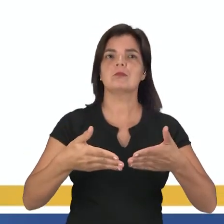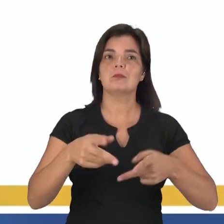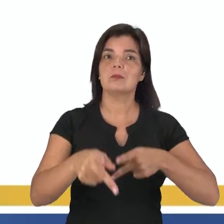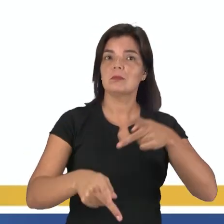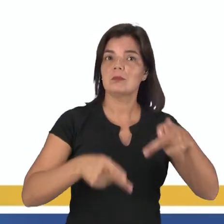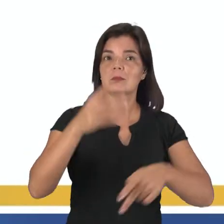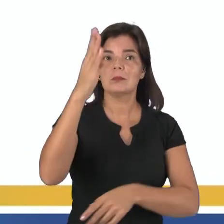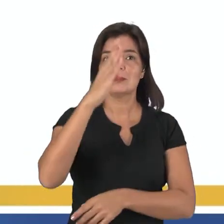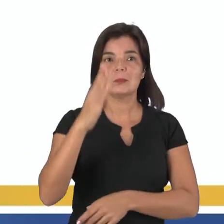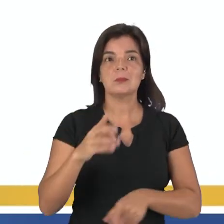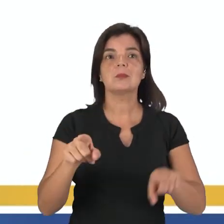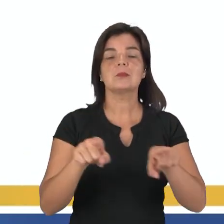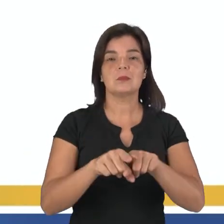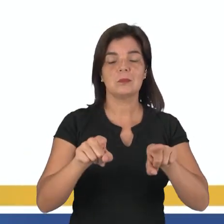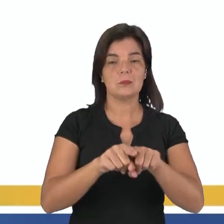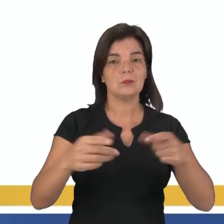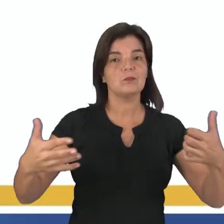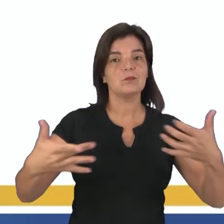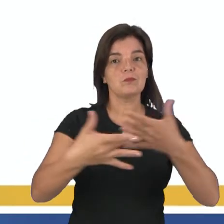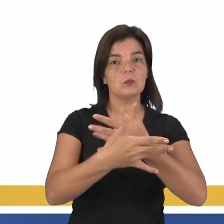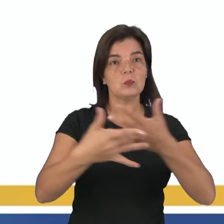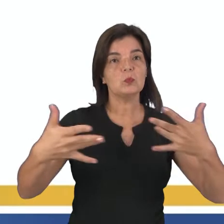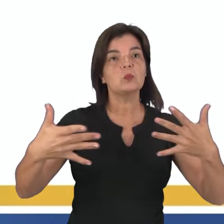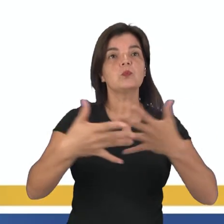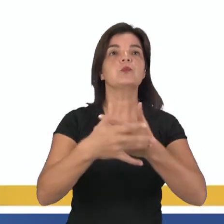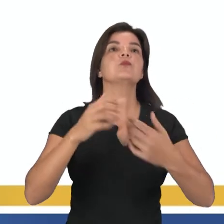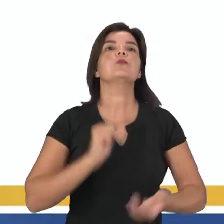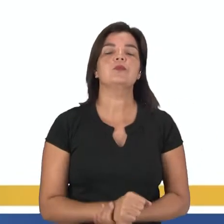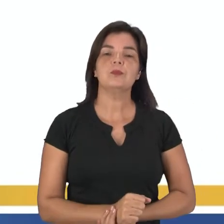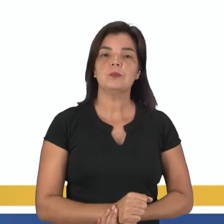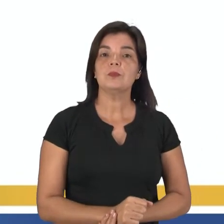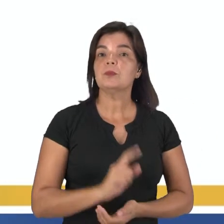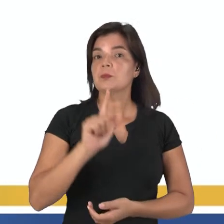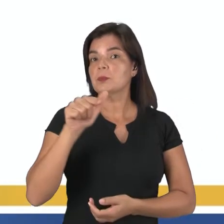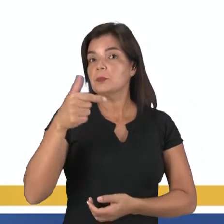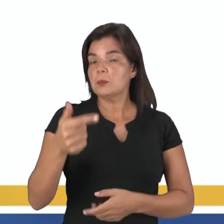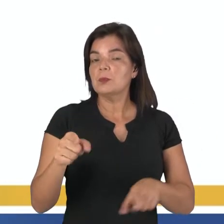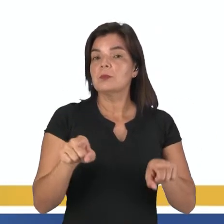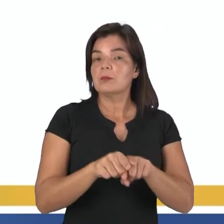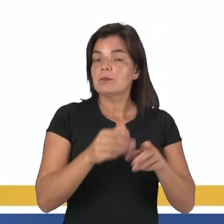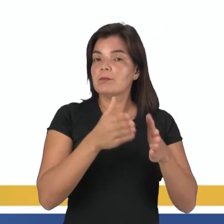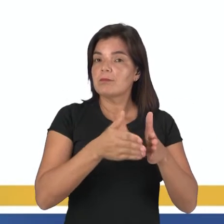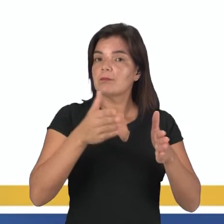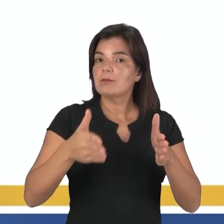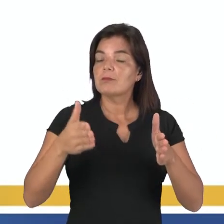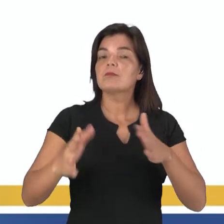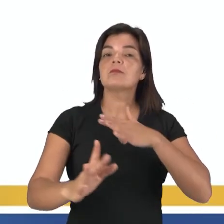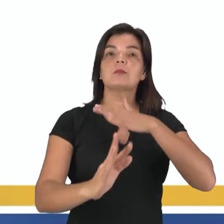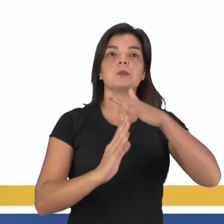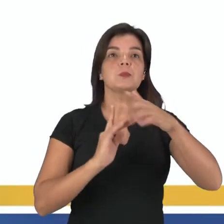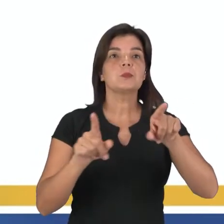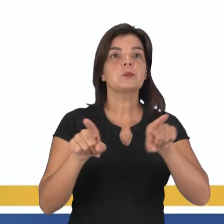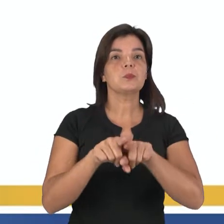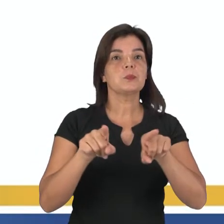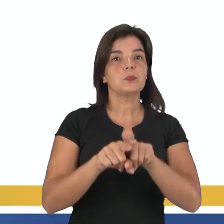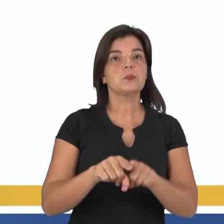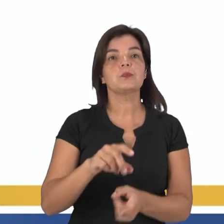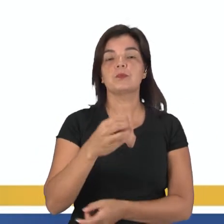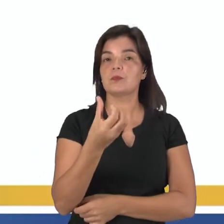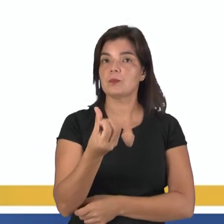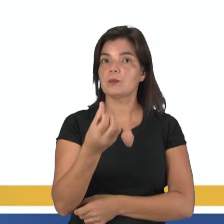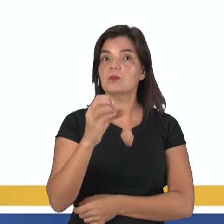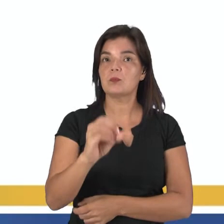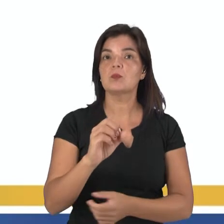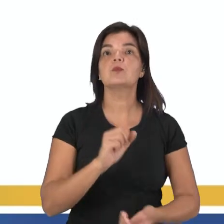da população brasileira nos grandes centros urbanos. Um outro processo migratório ocorrido na década de